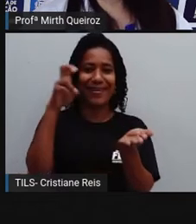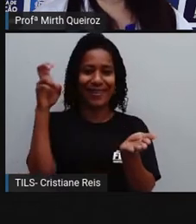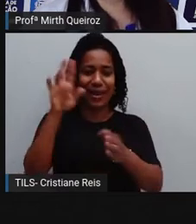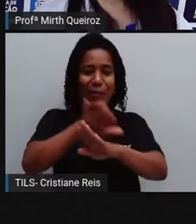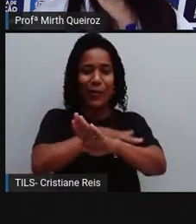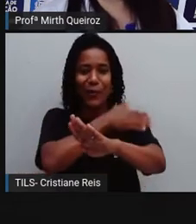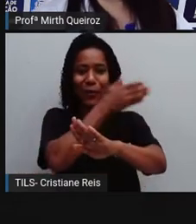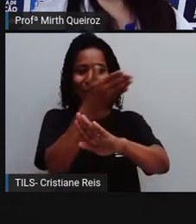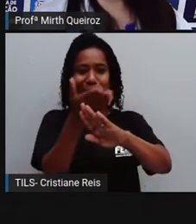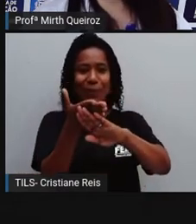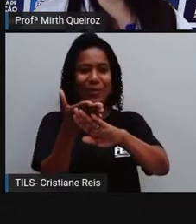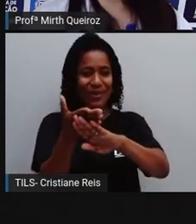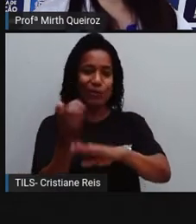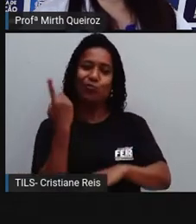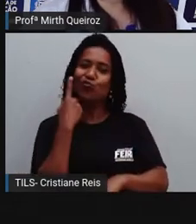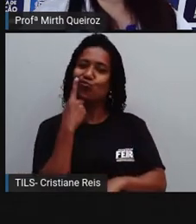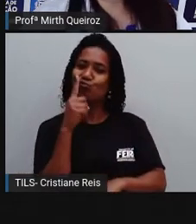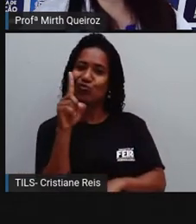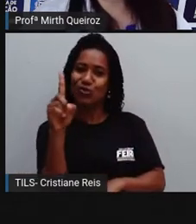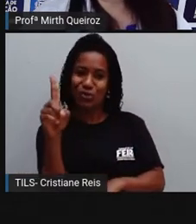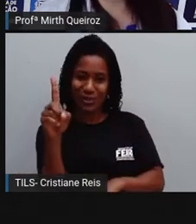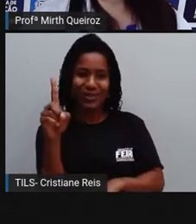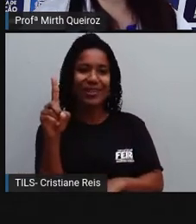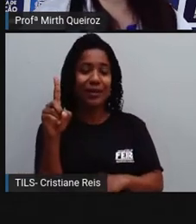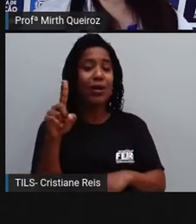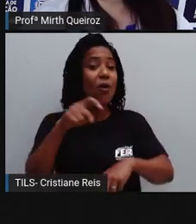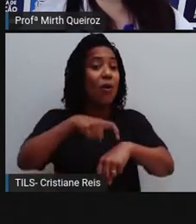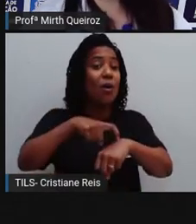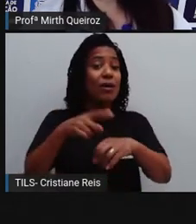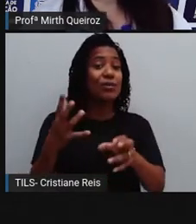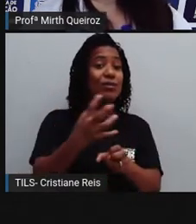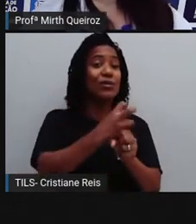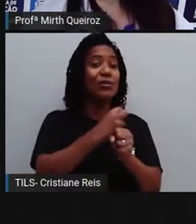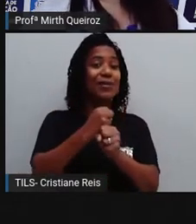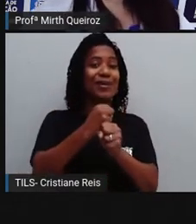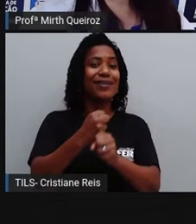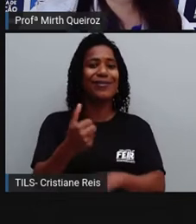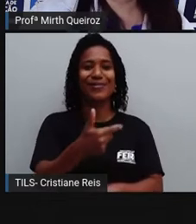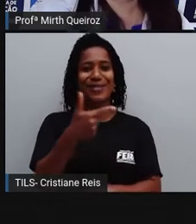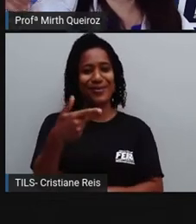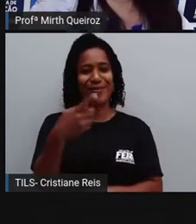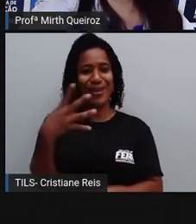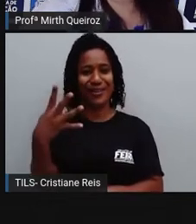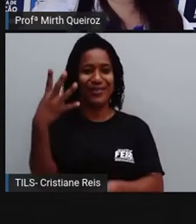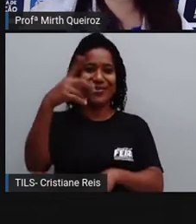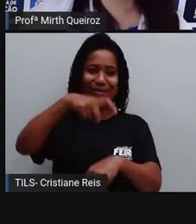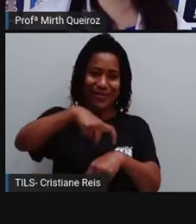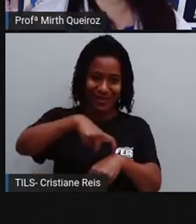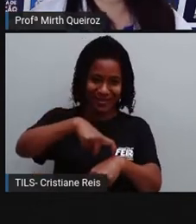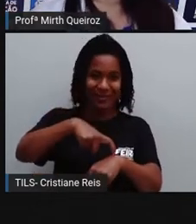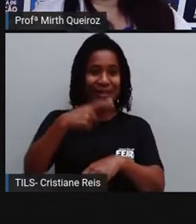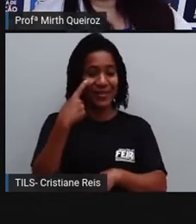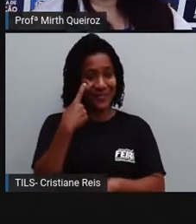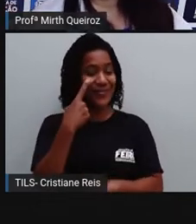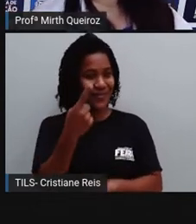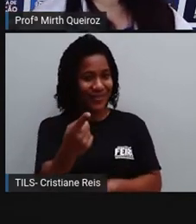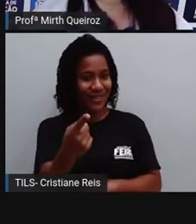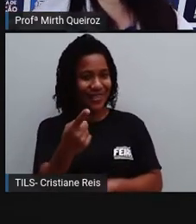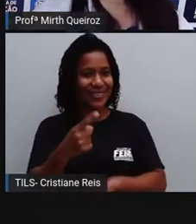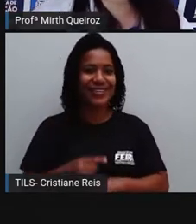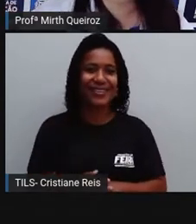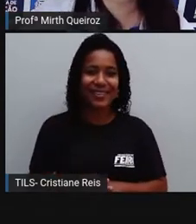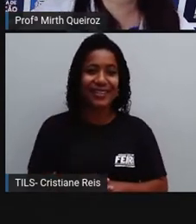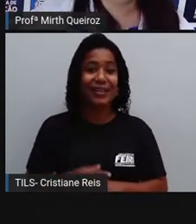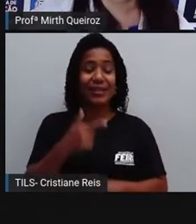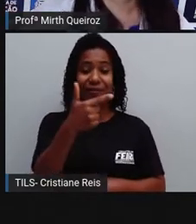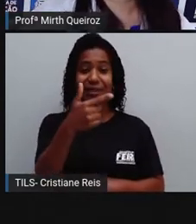equivale a aproximadamente 24 horas. E para facilitar, como temos aí uns decimais aí a mais, né?